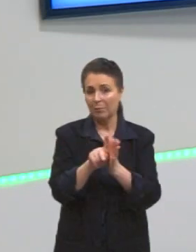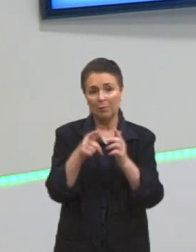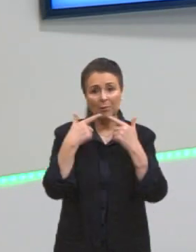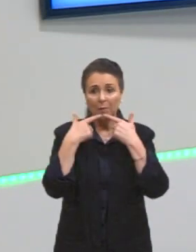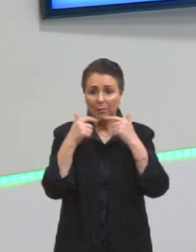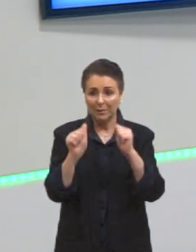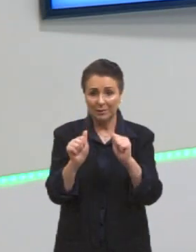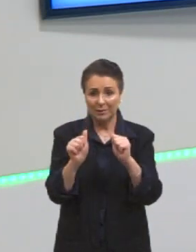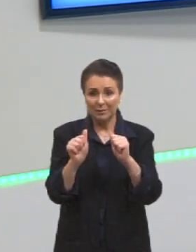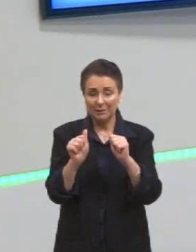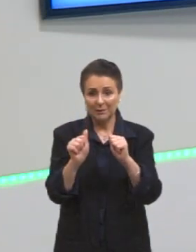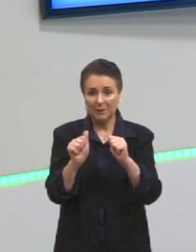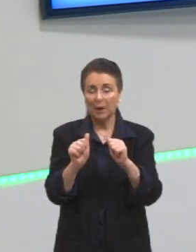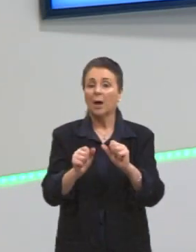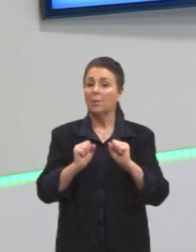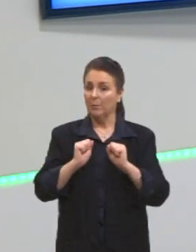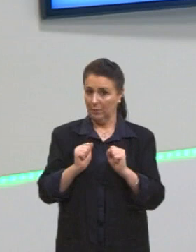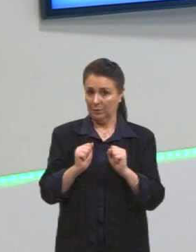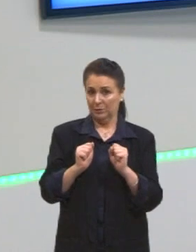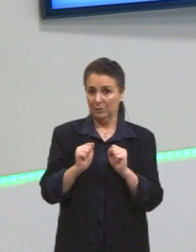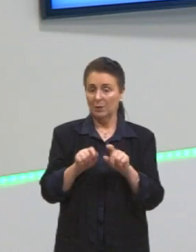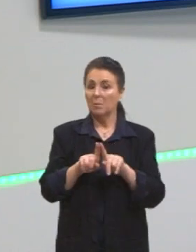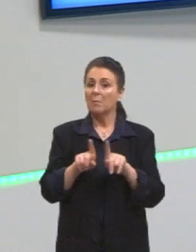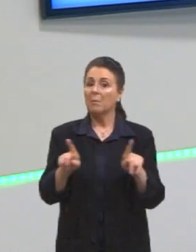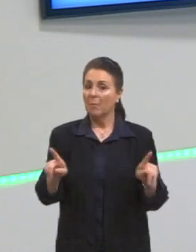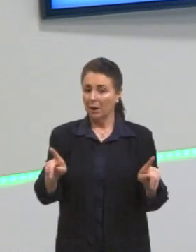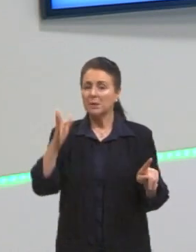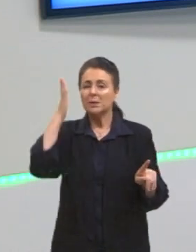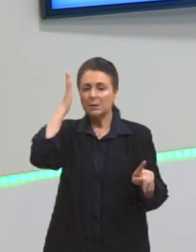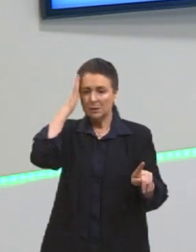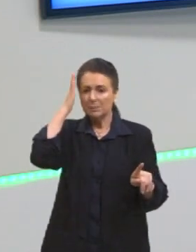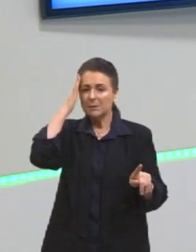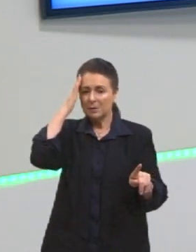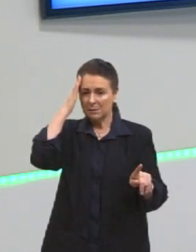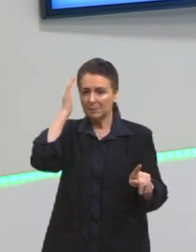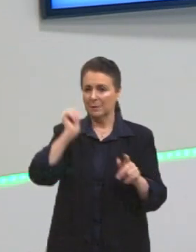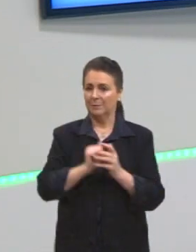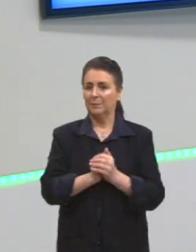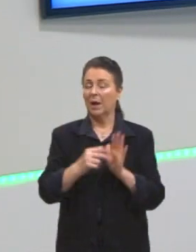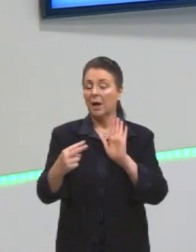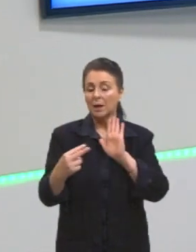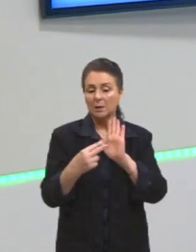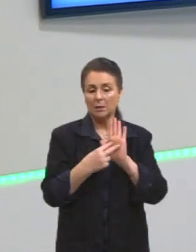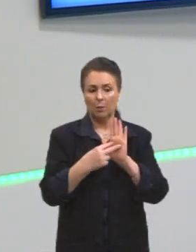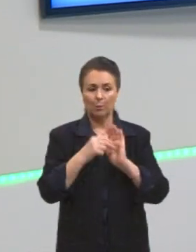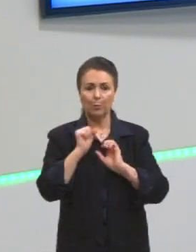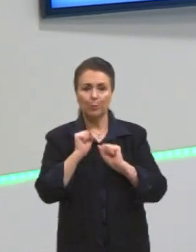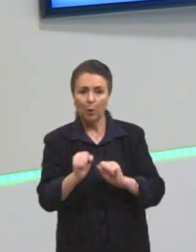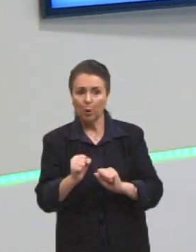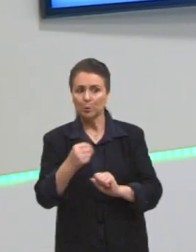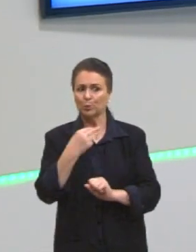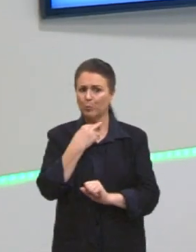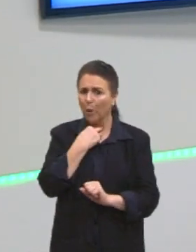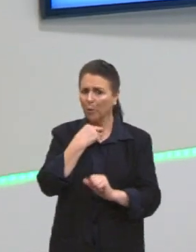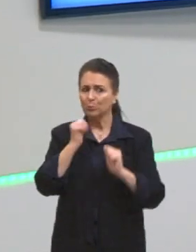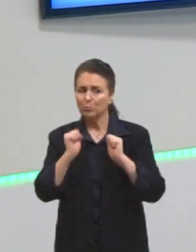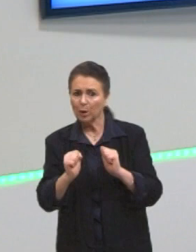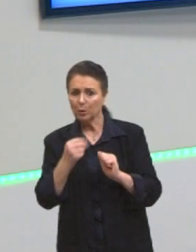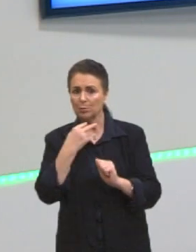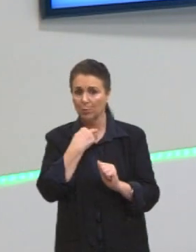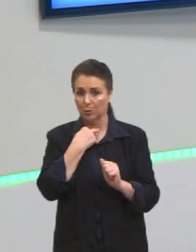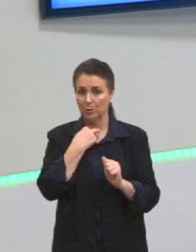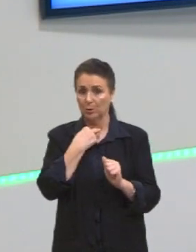Então, aí pode, mas a gente sempre tem que se atentar a esse pode, não pode, onde que pode e por quê.